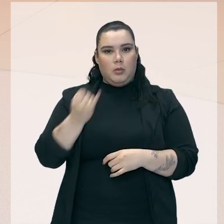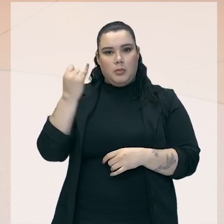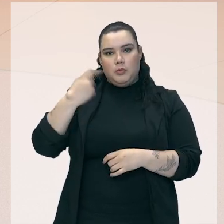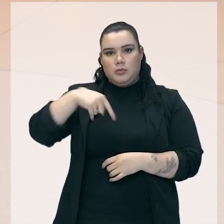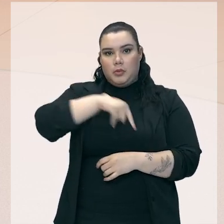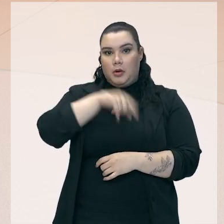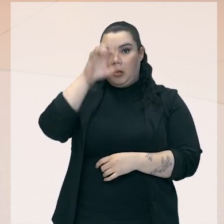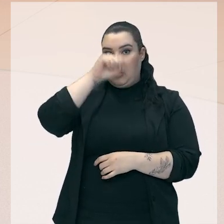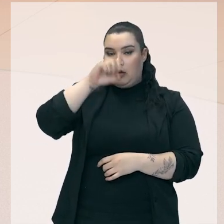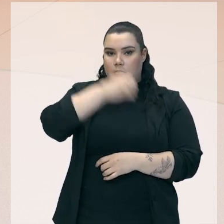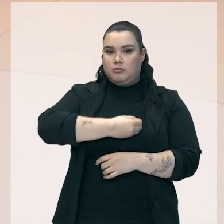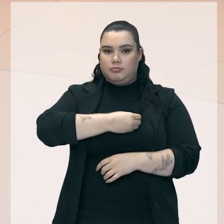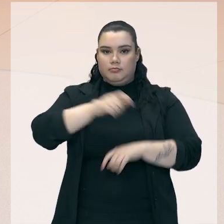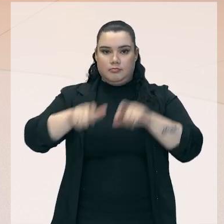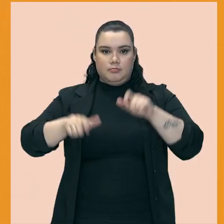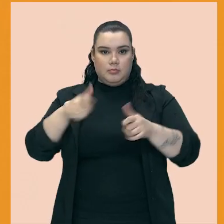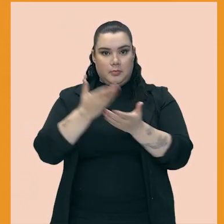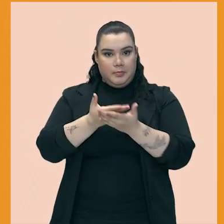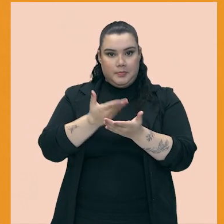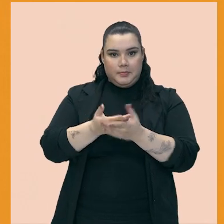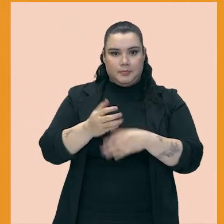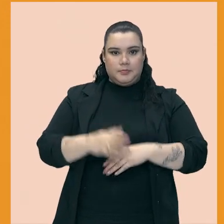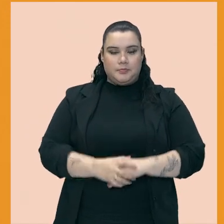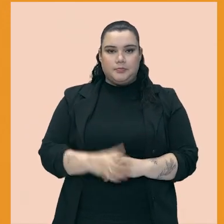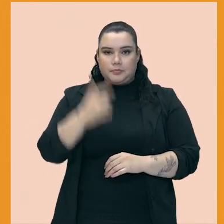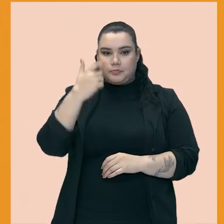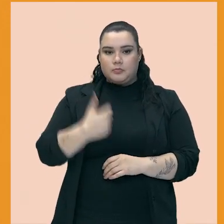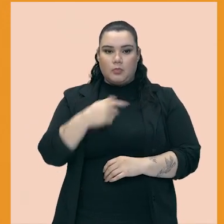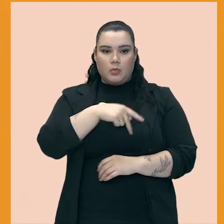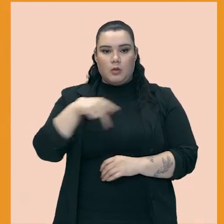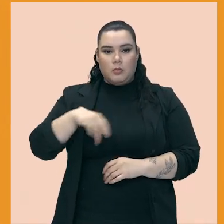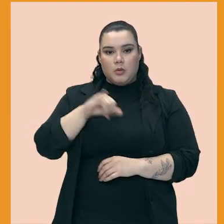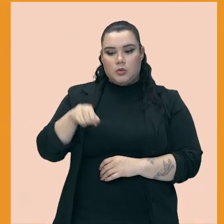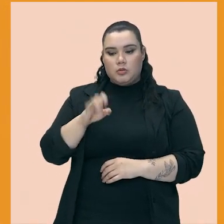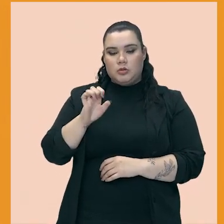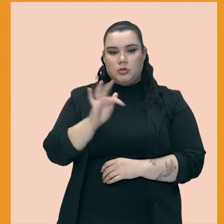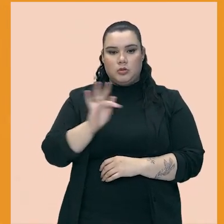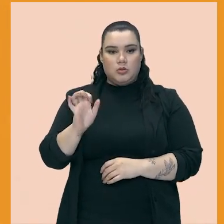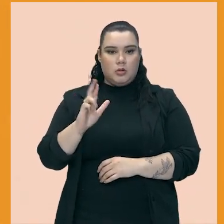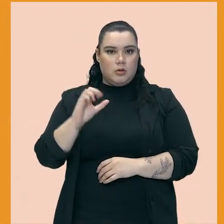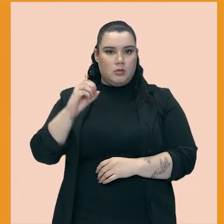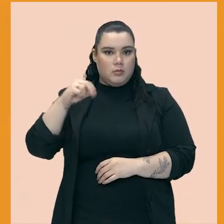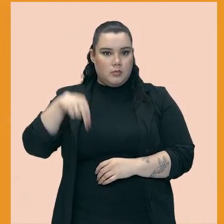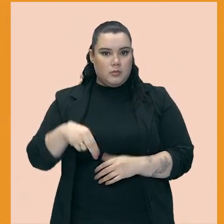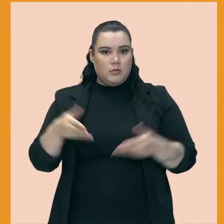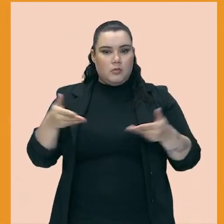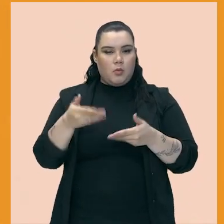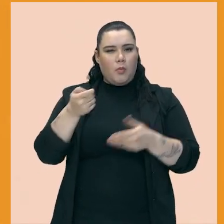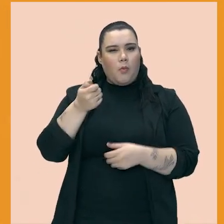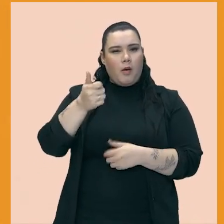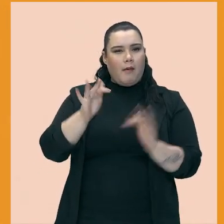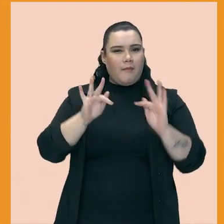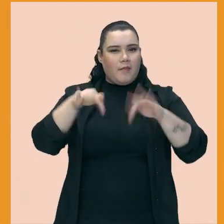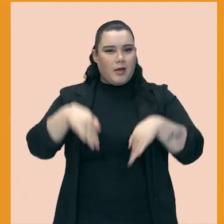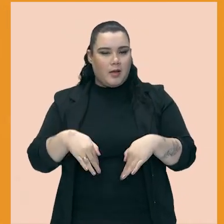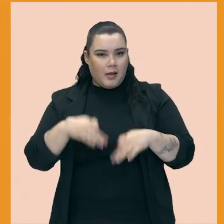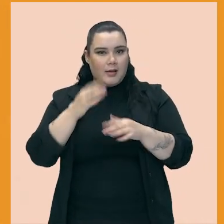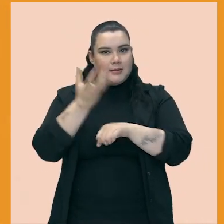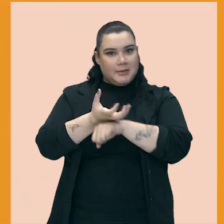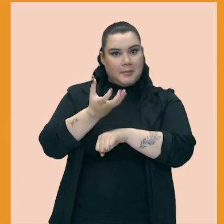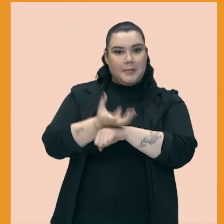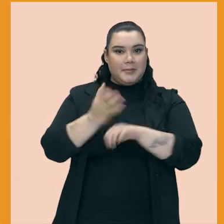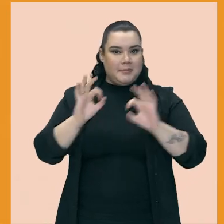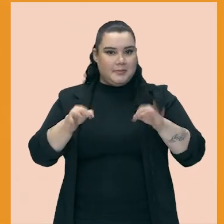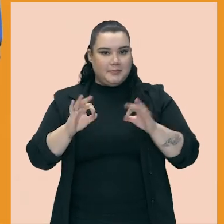para a vida das pessoas, aqui na nossa aula de Geografia. Eu sou o professor Jefferson Oliveira e nós estamos aí quase finalizando o nosso curso, não é, gente?